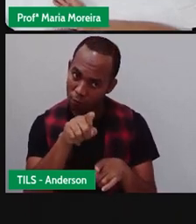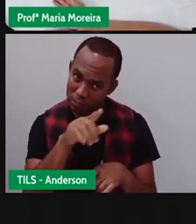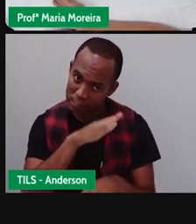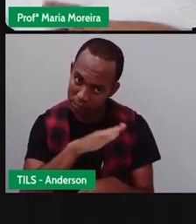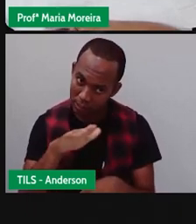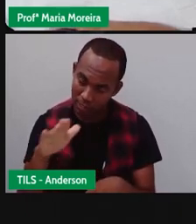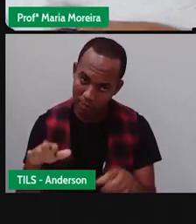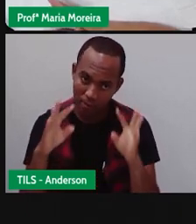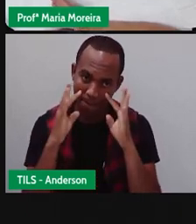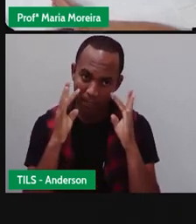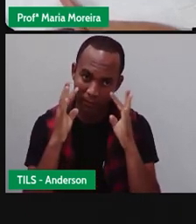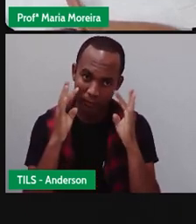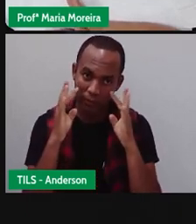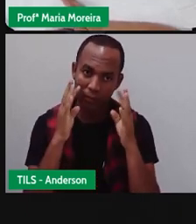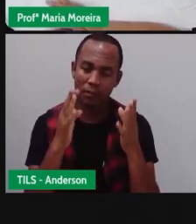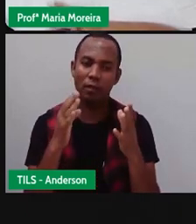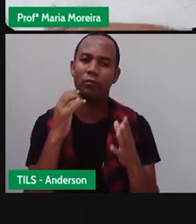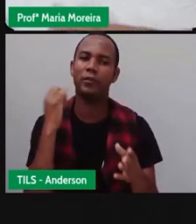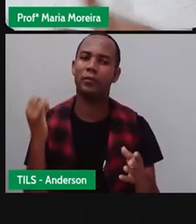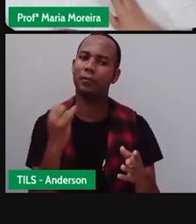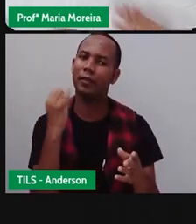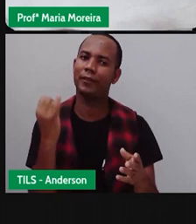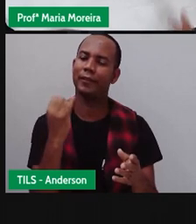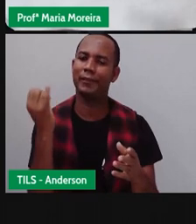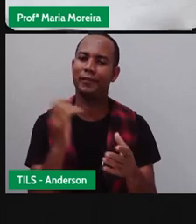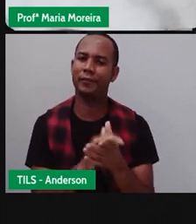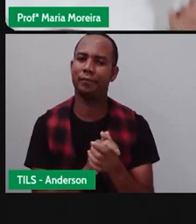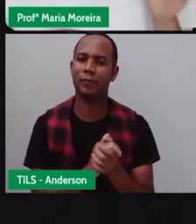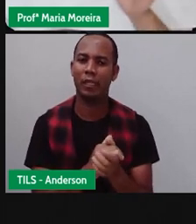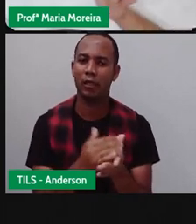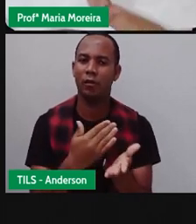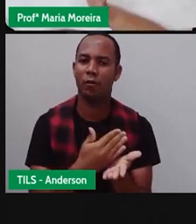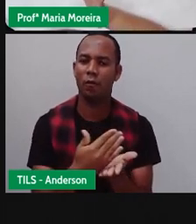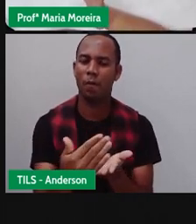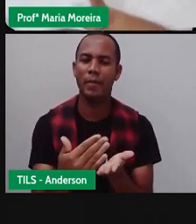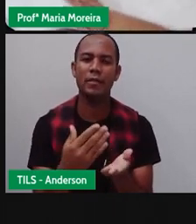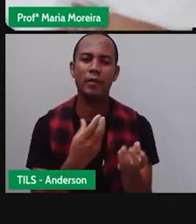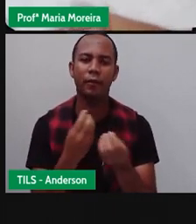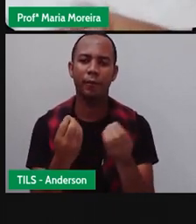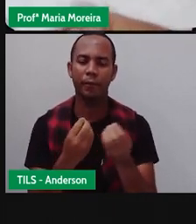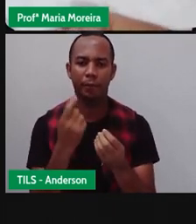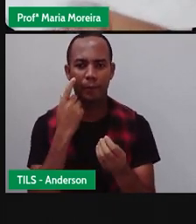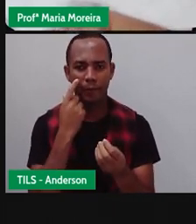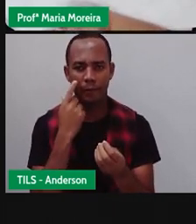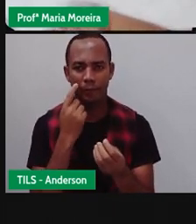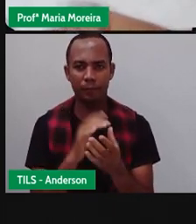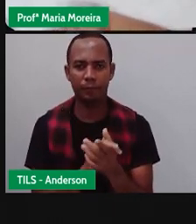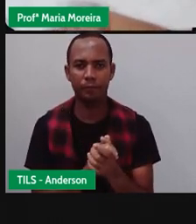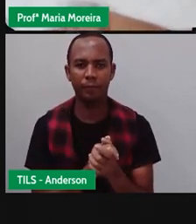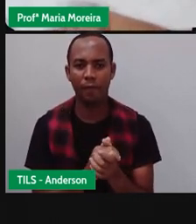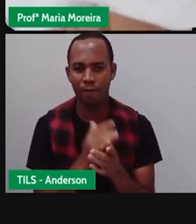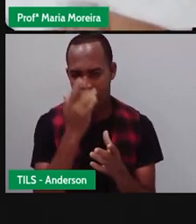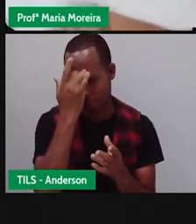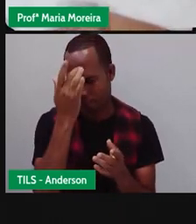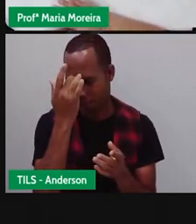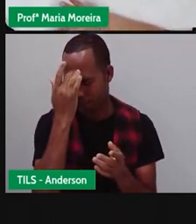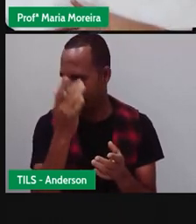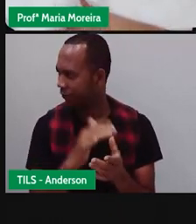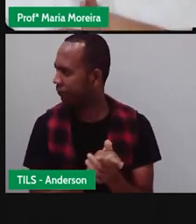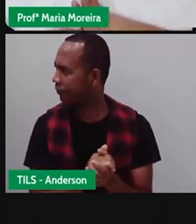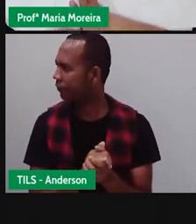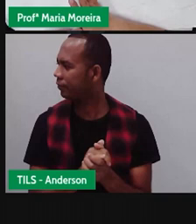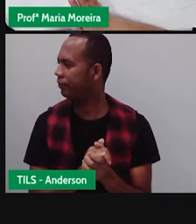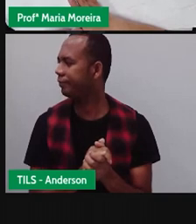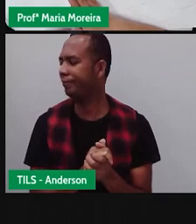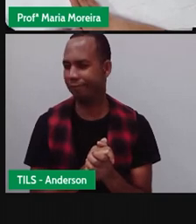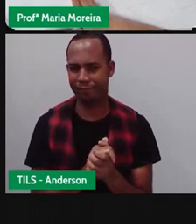transporte e agora a gente vai começar a tentar resolver. Vamos começar pelo fácil, viu, Anderson? A gente vai só